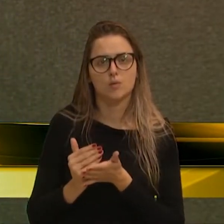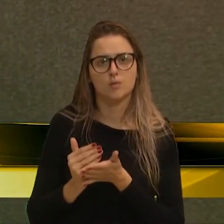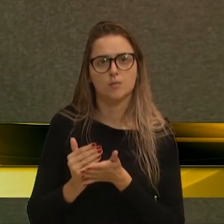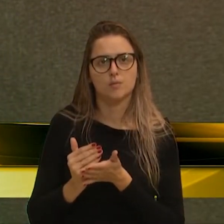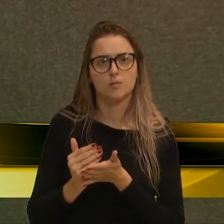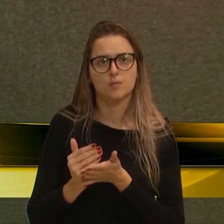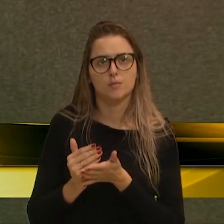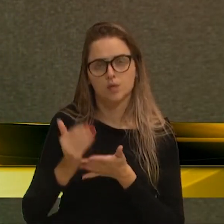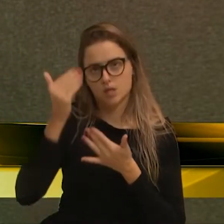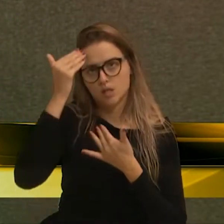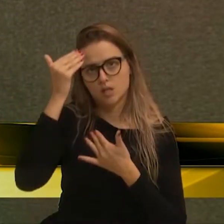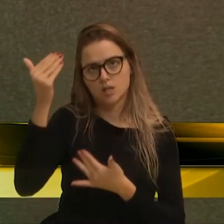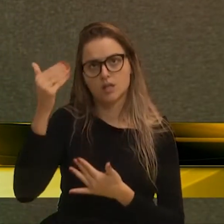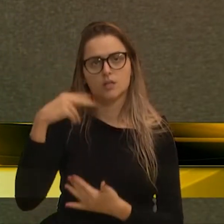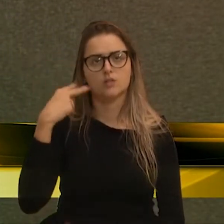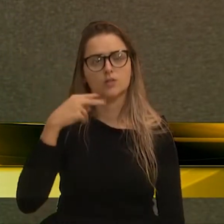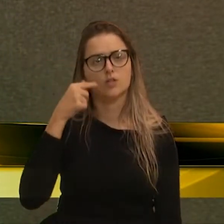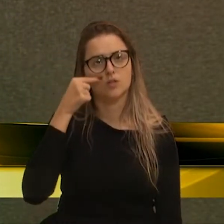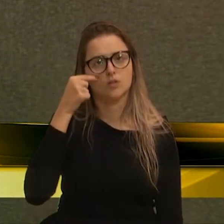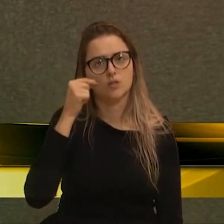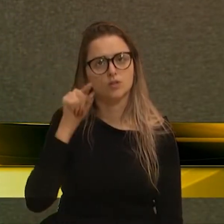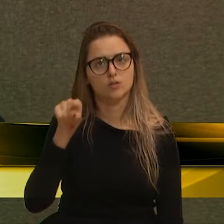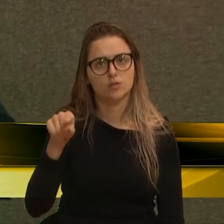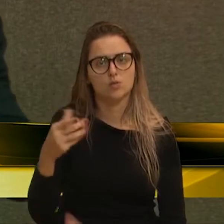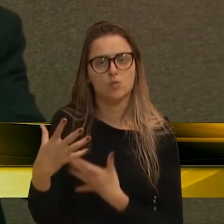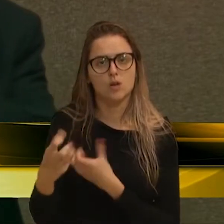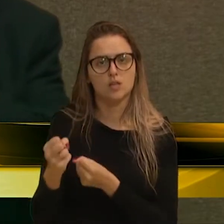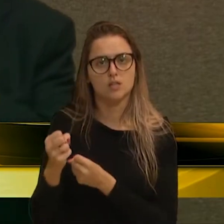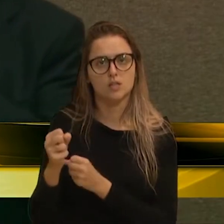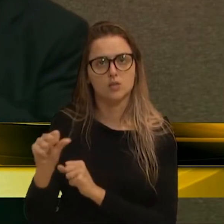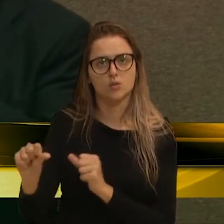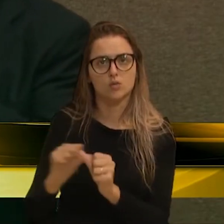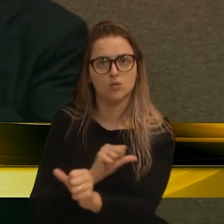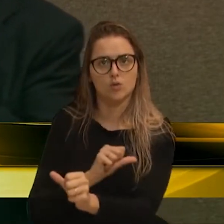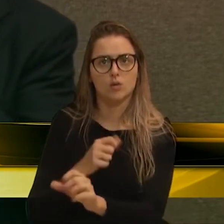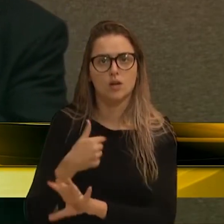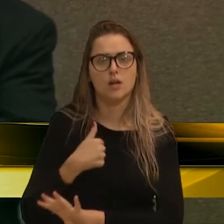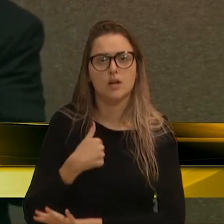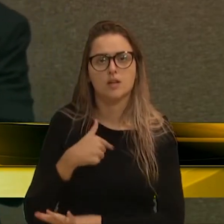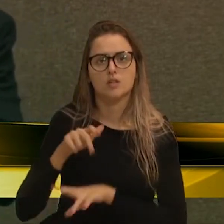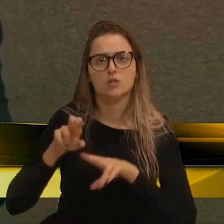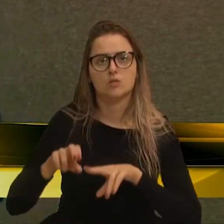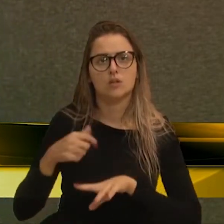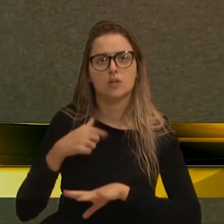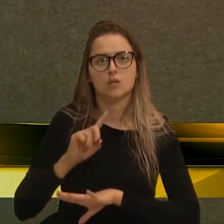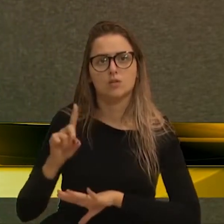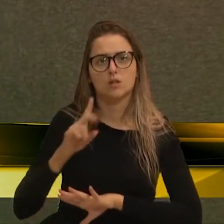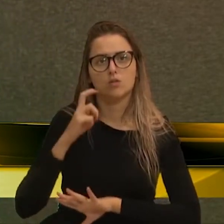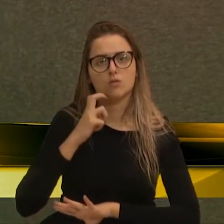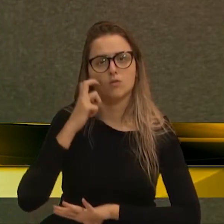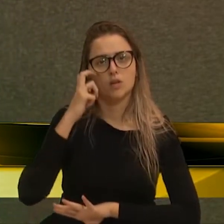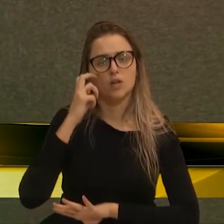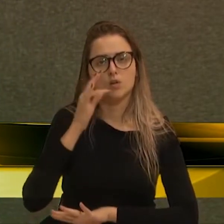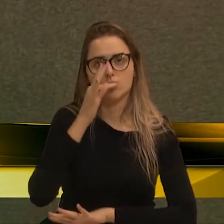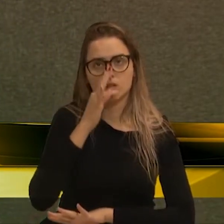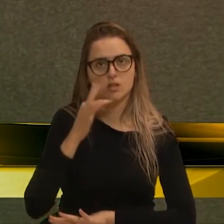E agradeço, vereador Friço, a gentileza. Quero dizer que eu não me senti constrangido, vereadora Tatiana,